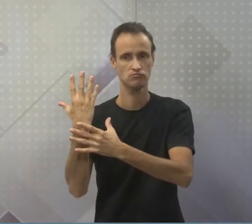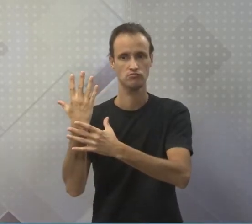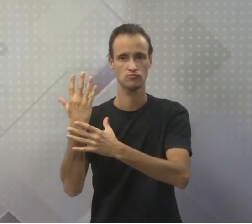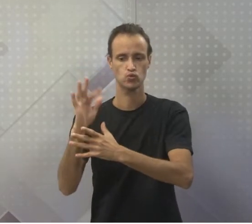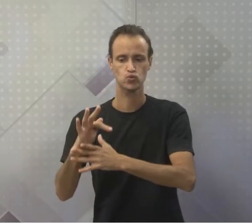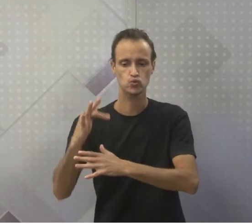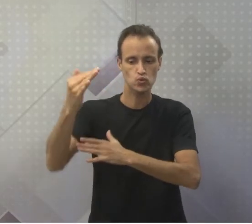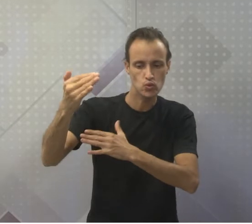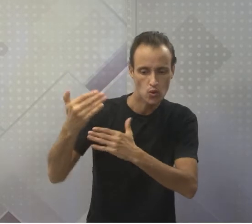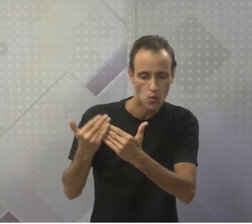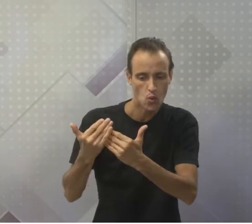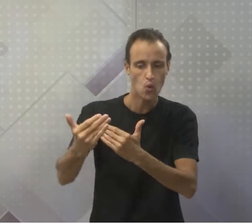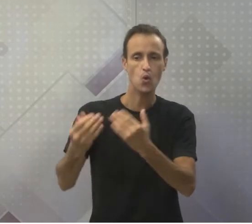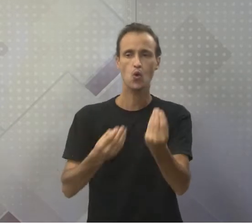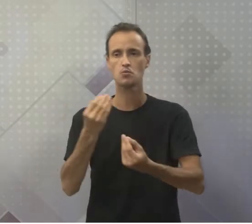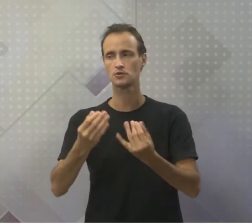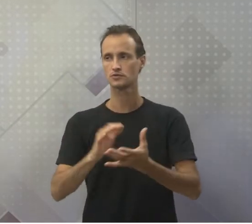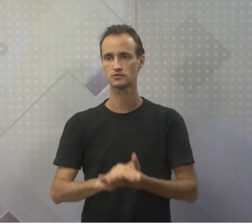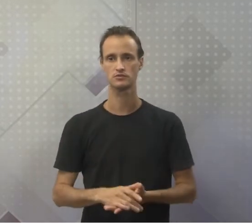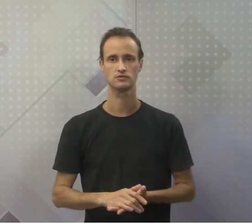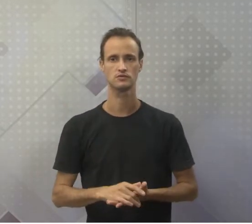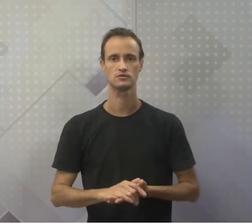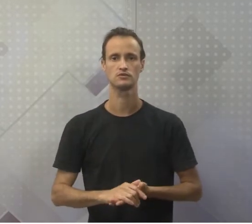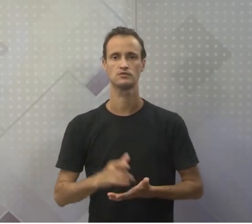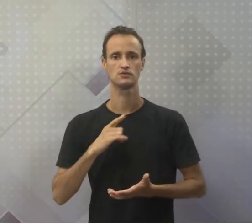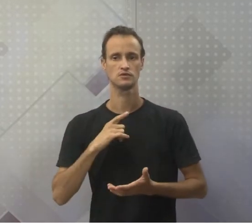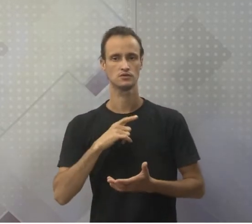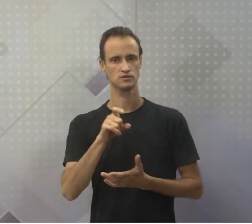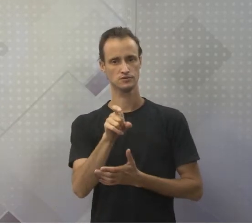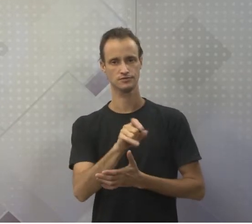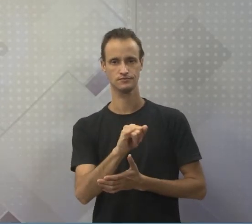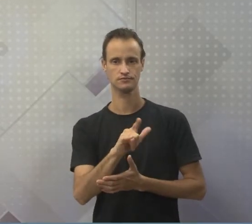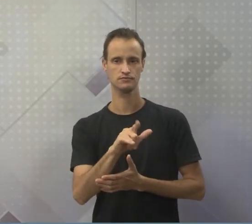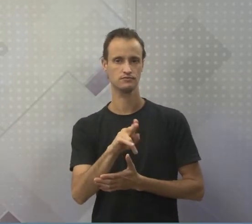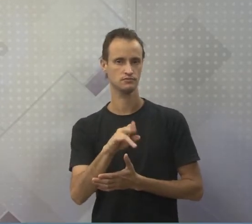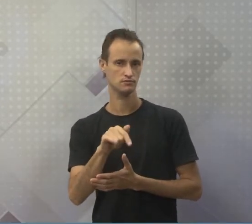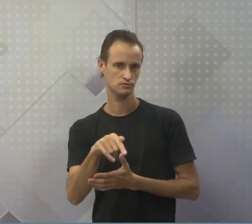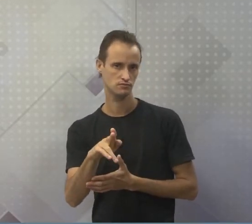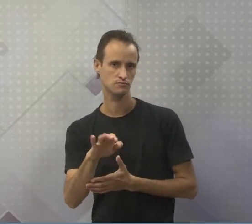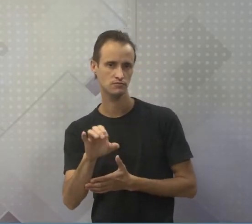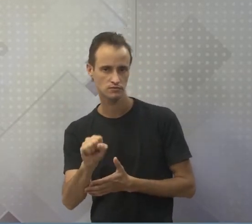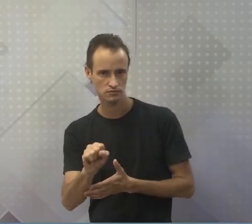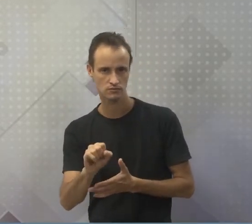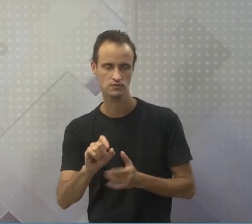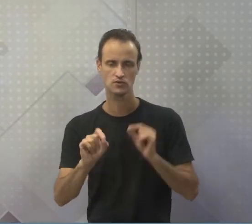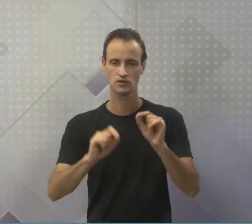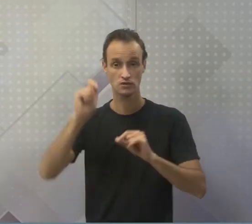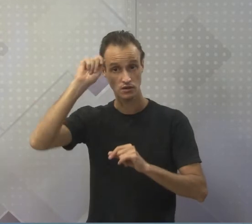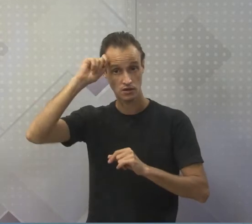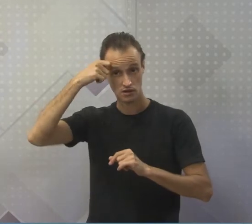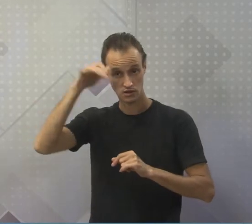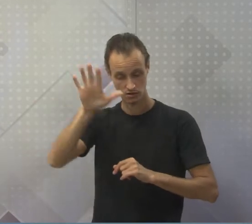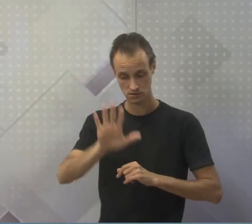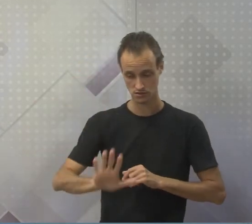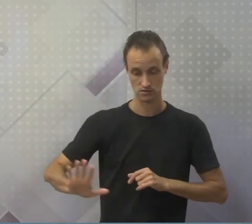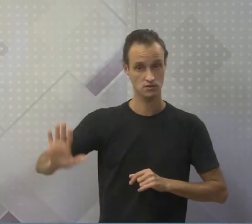tem aqui os xiluques do nilo branco. São africanos,